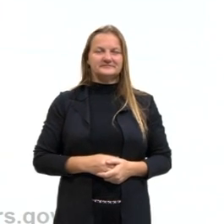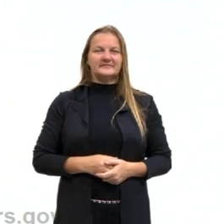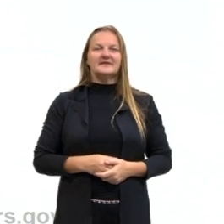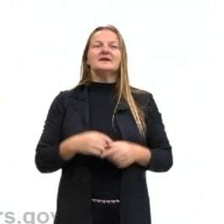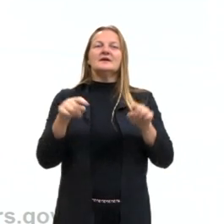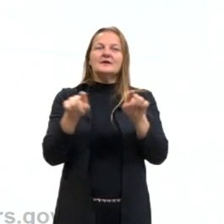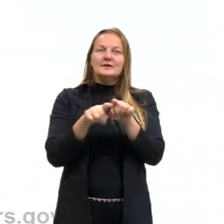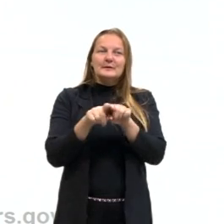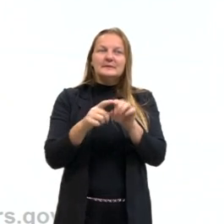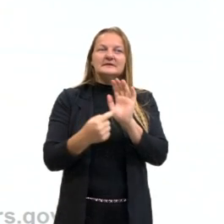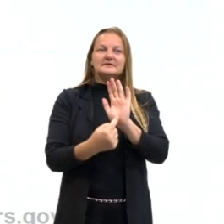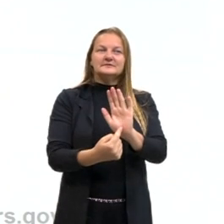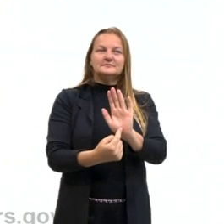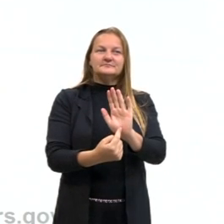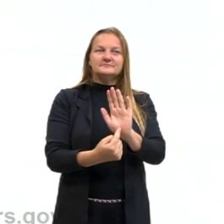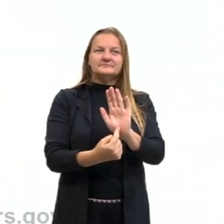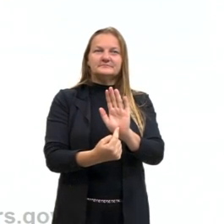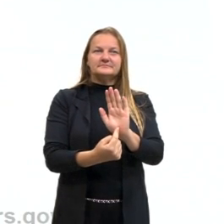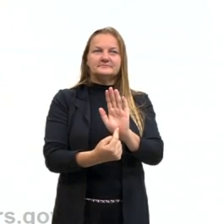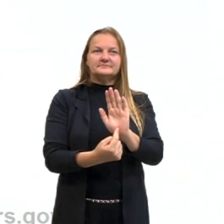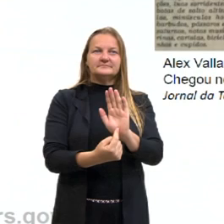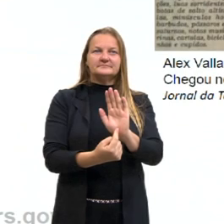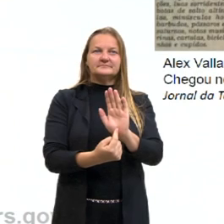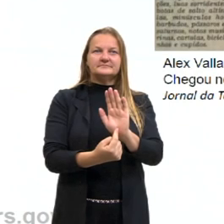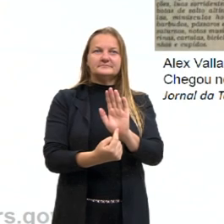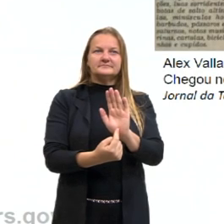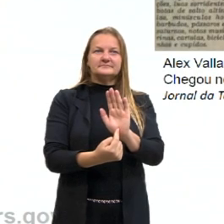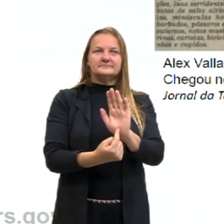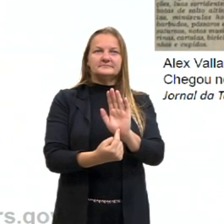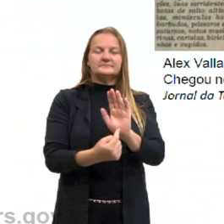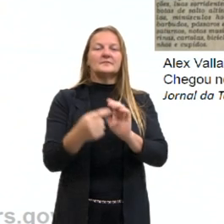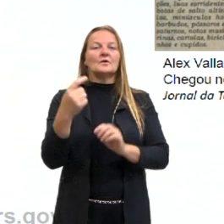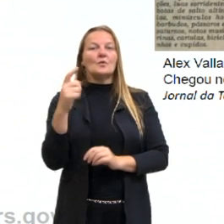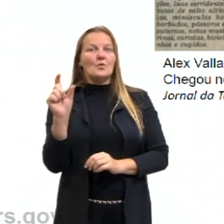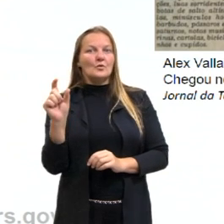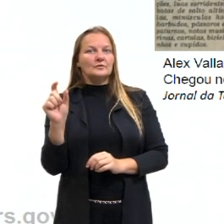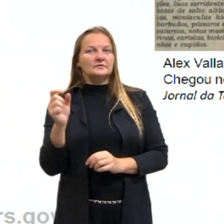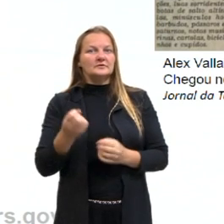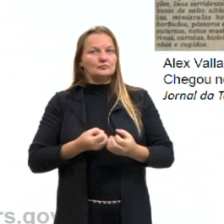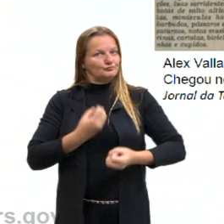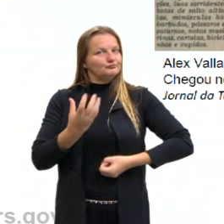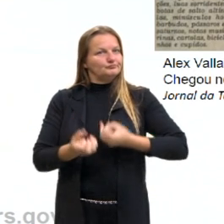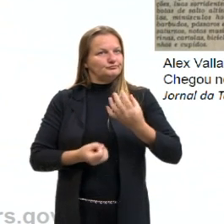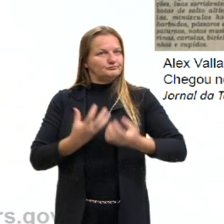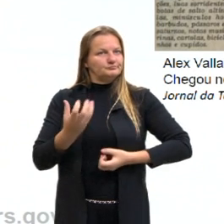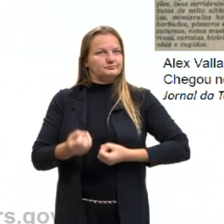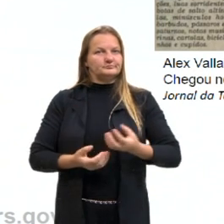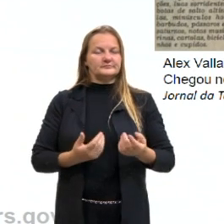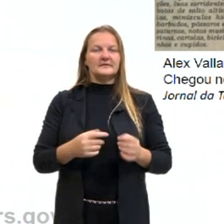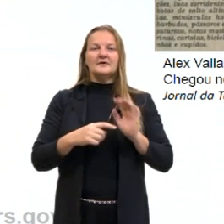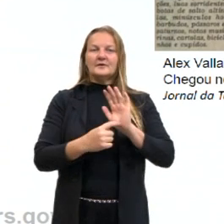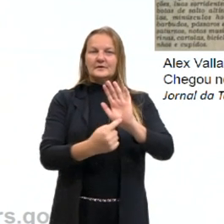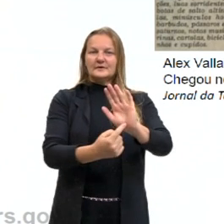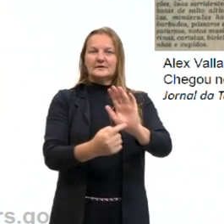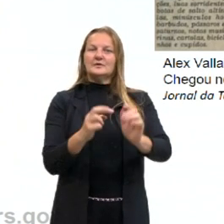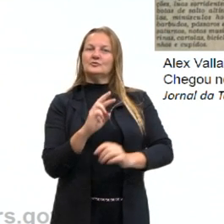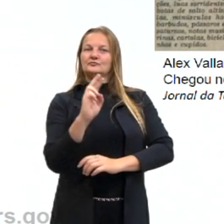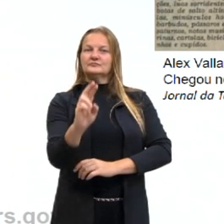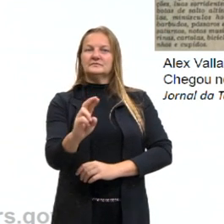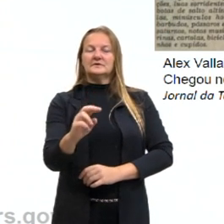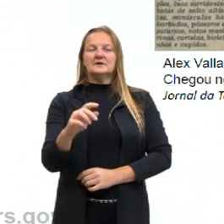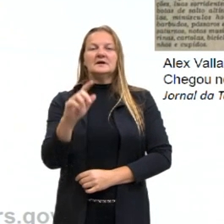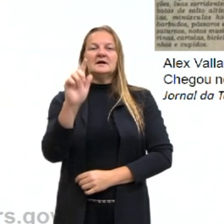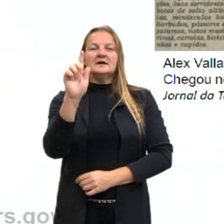Aqui também nós temos uma outra expressão, que vale ressaltar, que é o